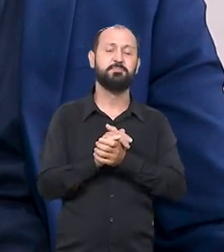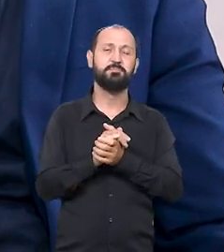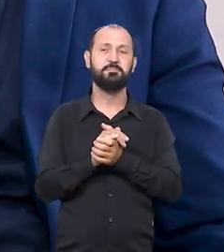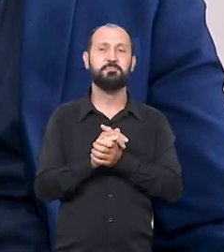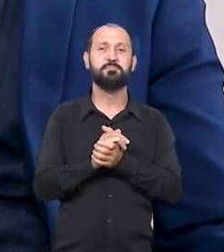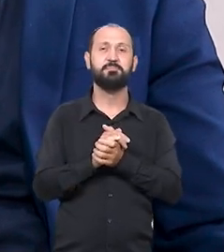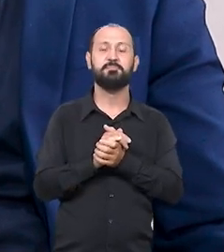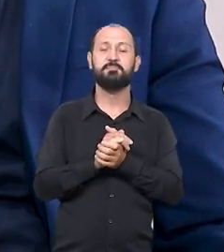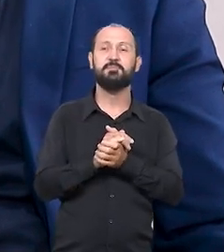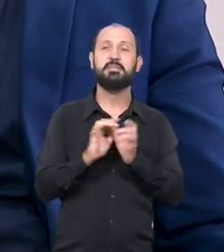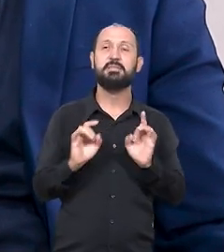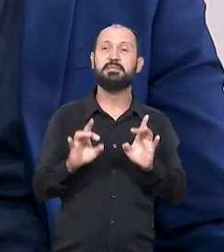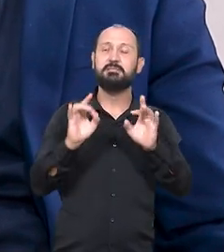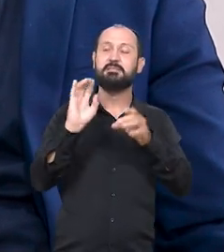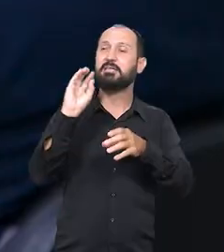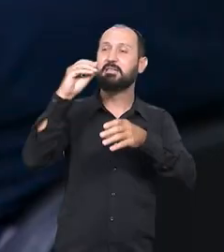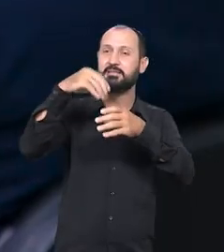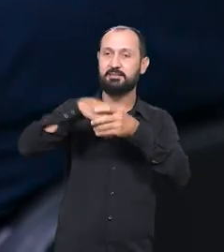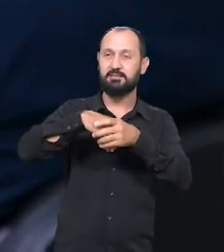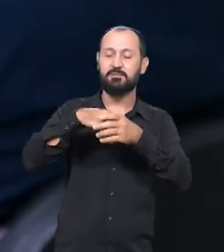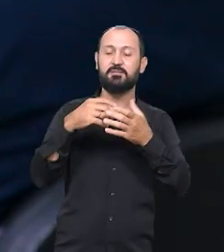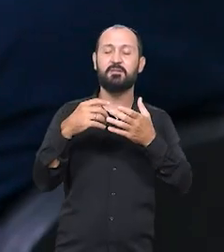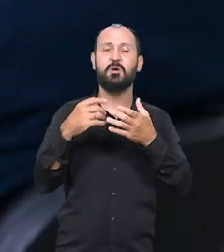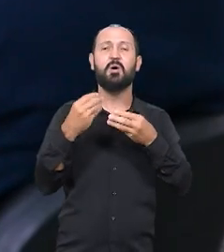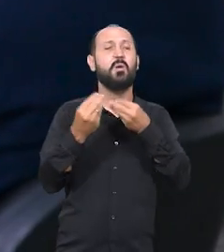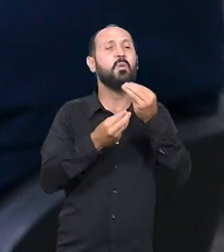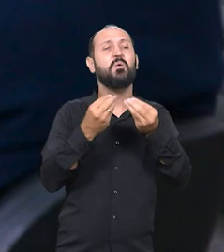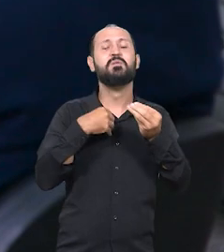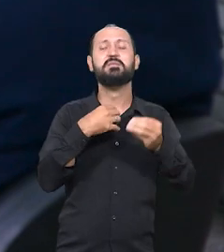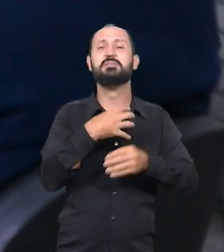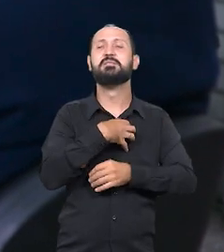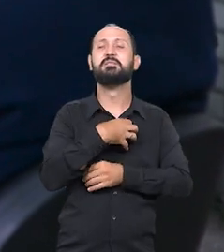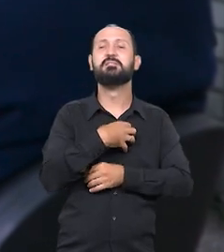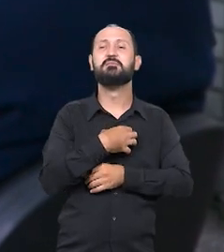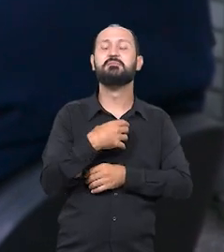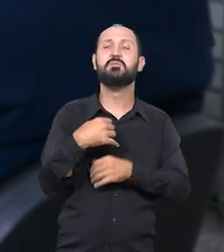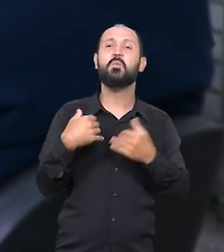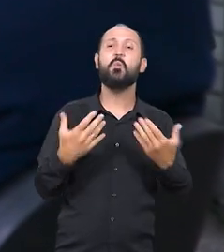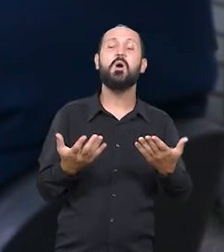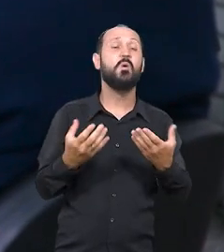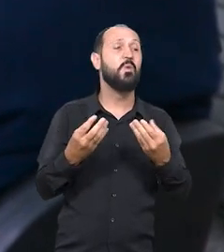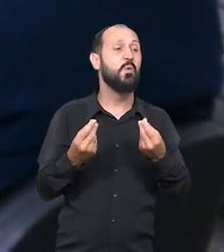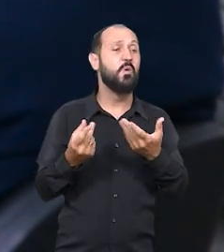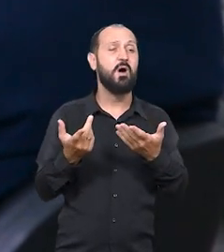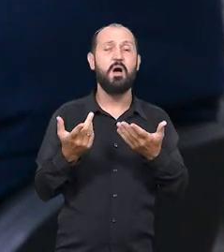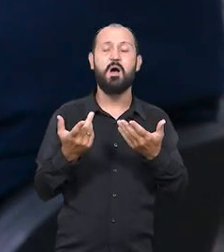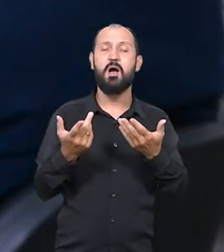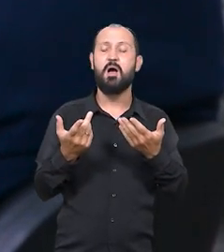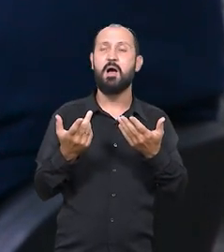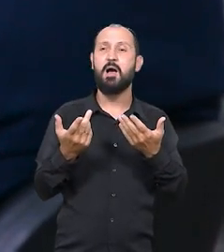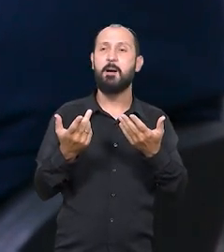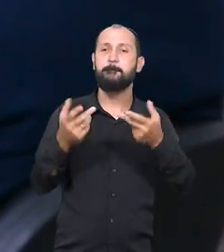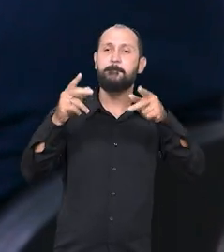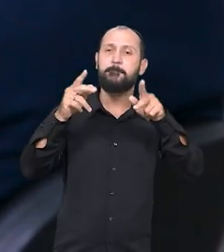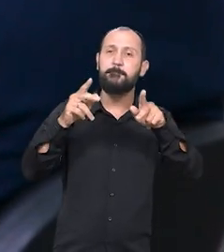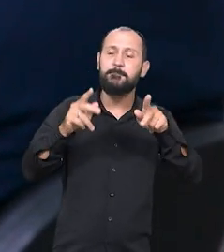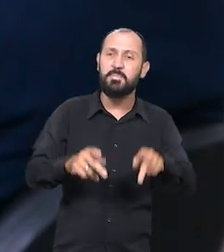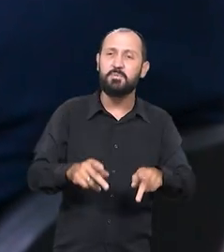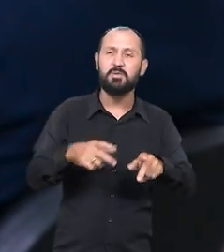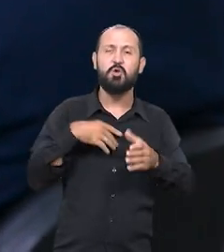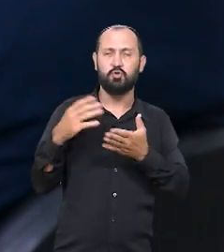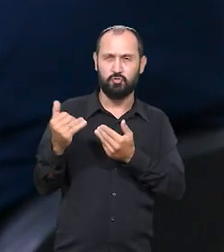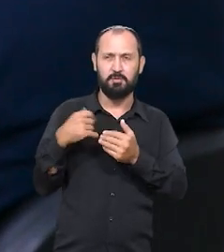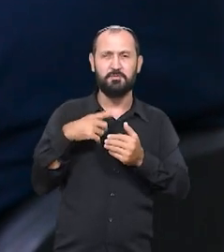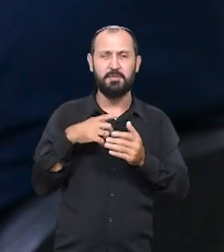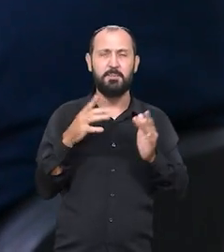em especial nas redes sociais, muito ativo. Como é que o senhor sente, deputado? Qual é a população tende, essa juventude tende a